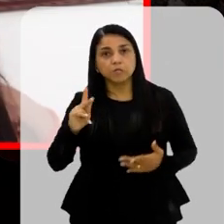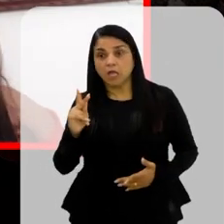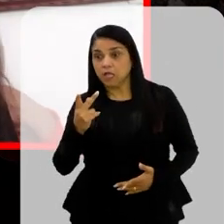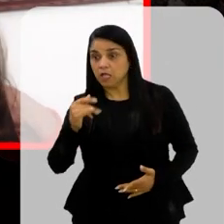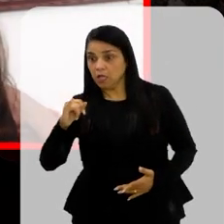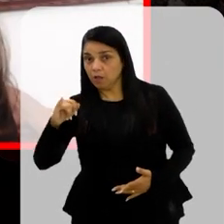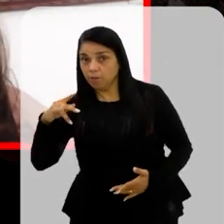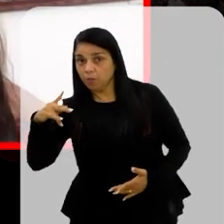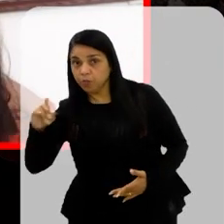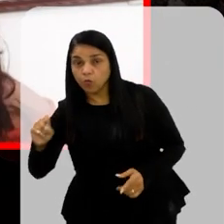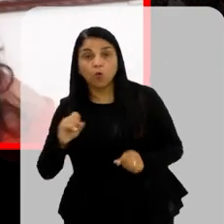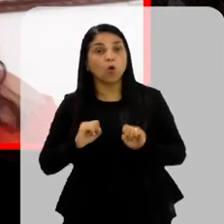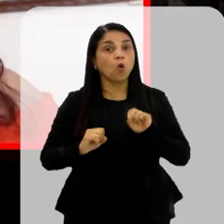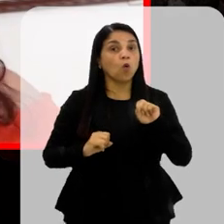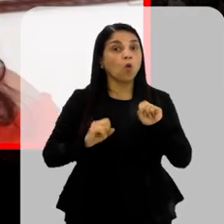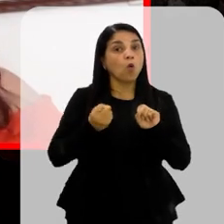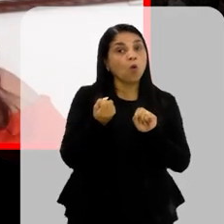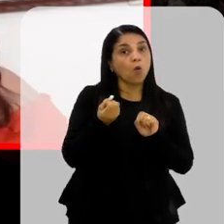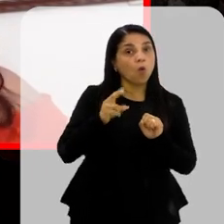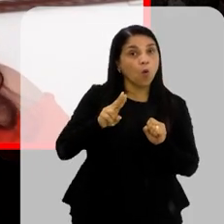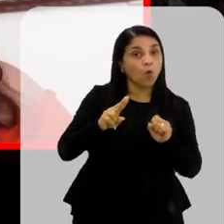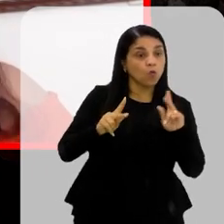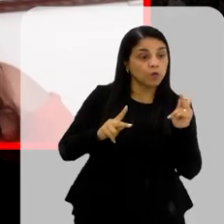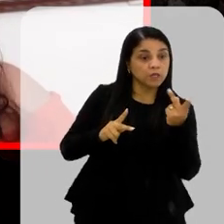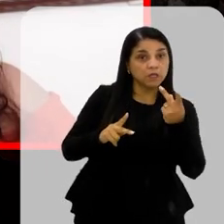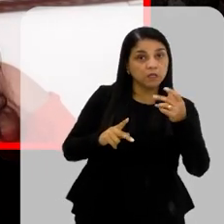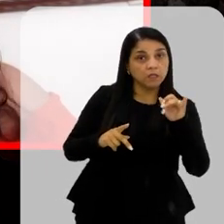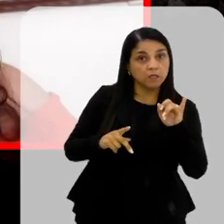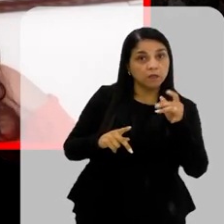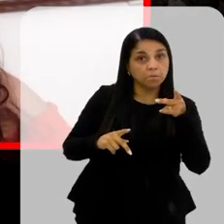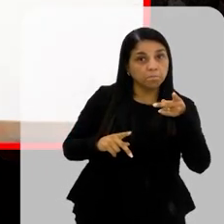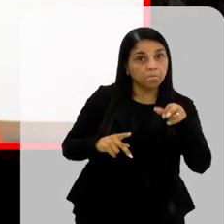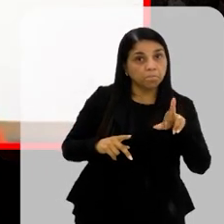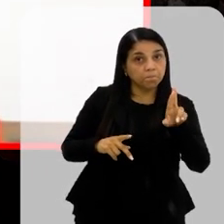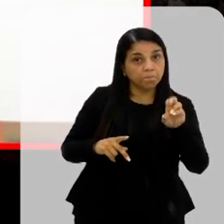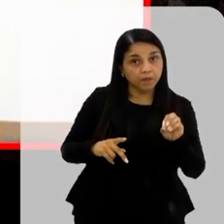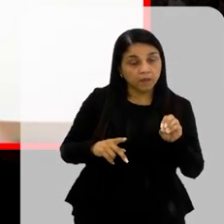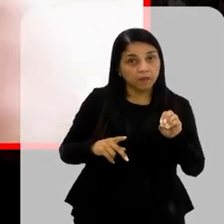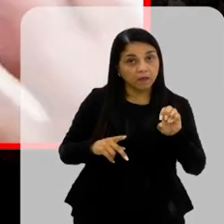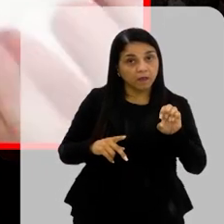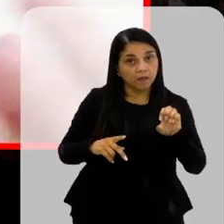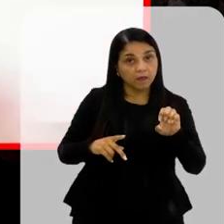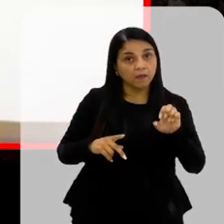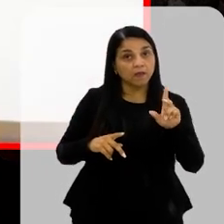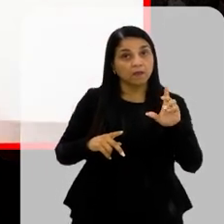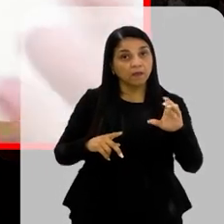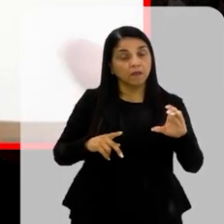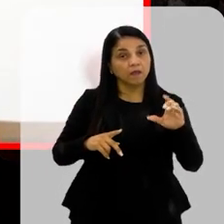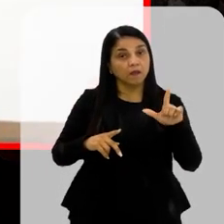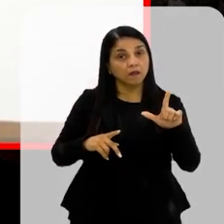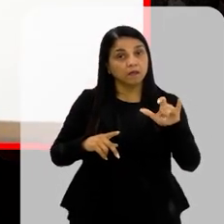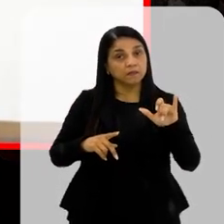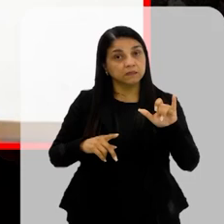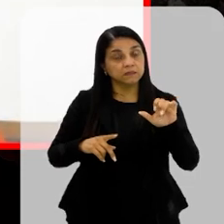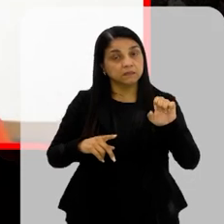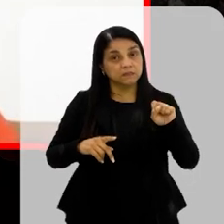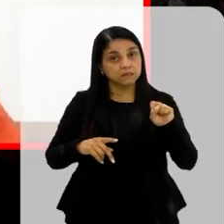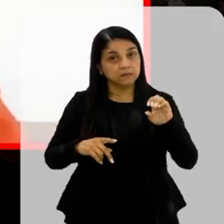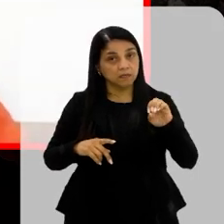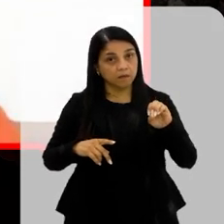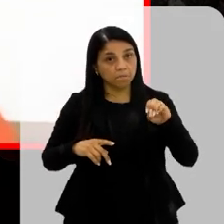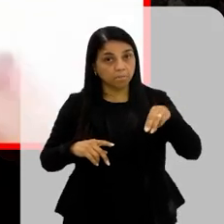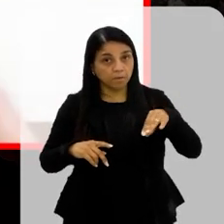Estar fazendo Uma hipoglicemia Ou ele poderia poderia Estar fazendo Uma hiper E os sintomas Eles já E muitas das vezes Eles